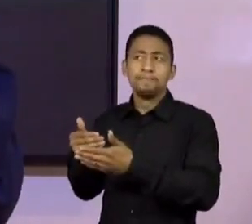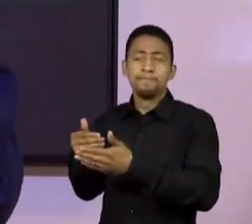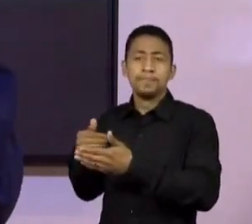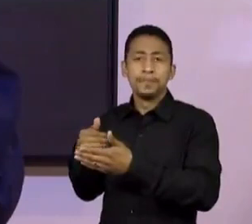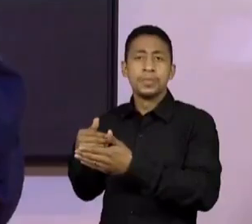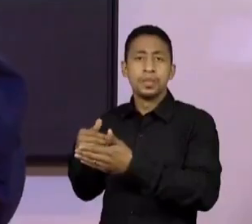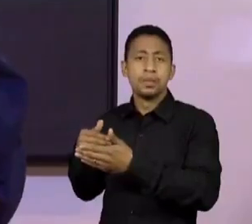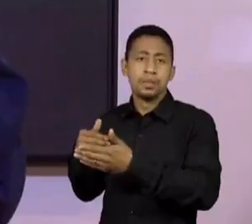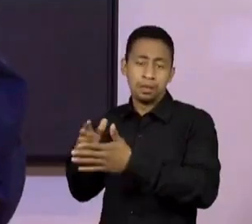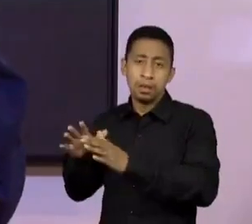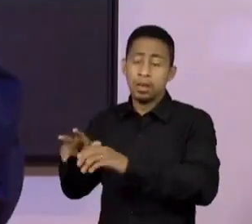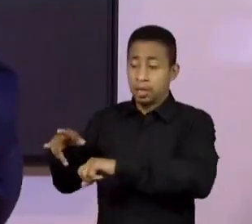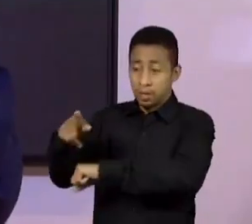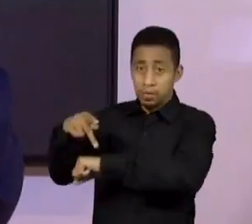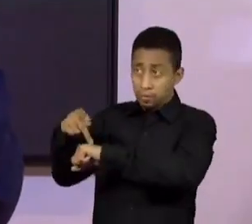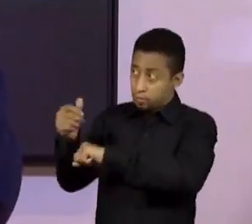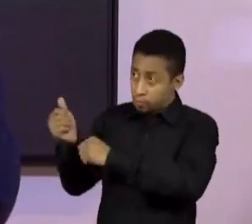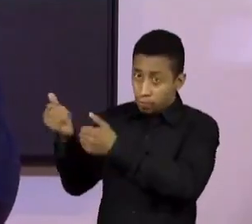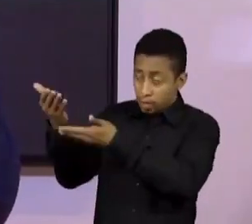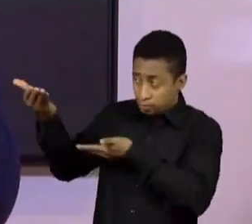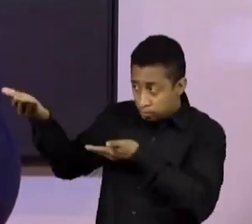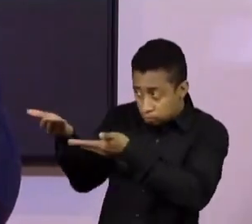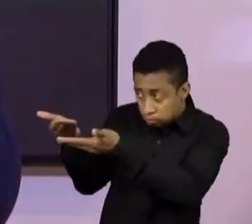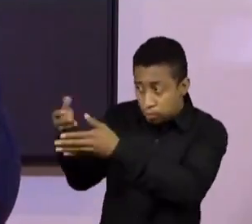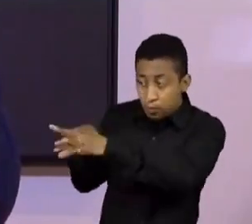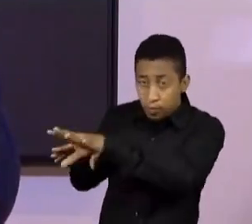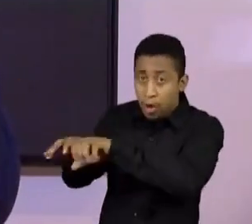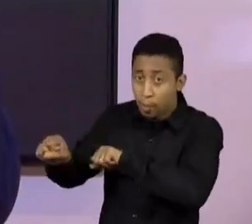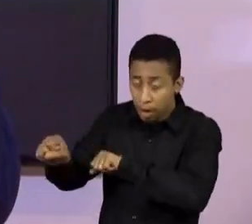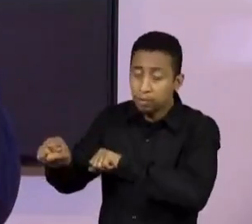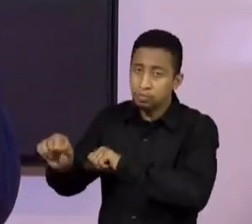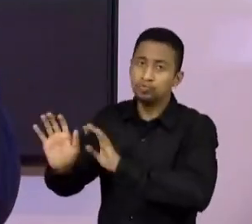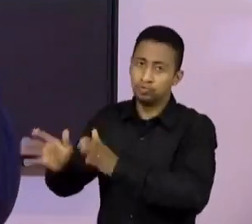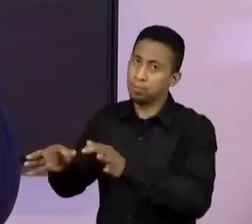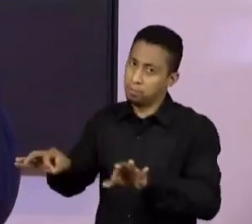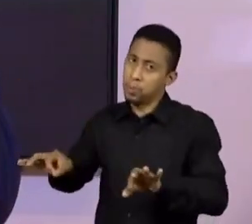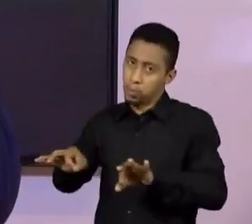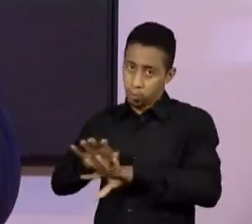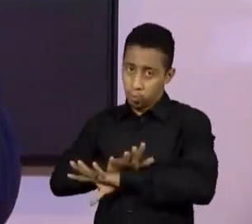relações internacionais, eu já tinha. Aí eu